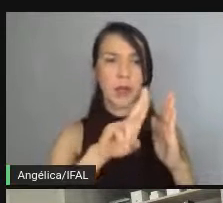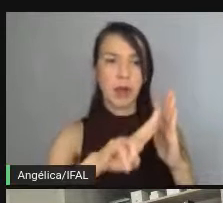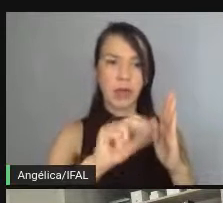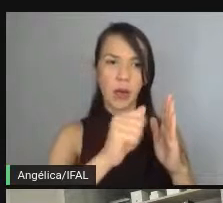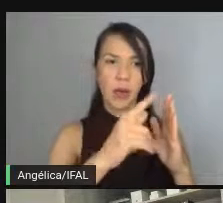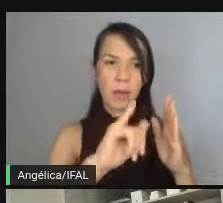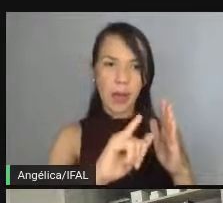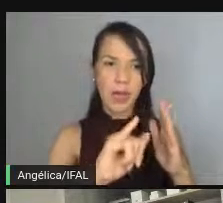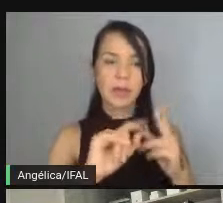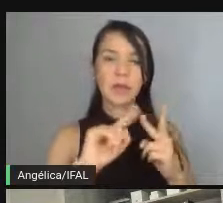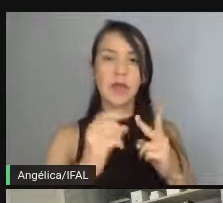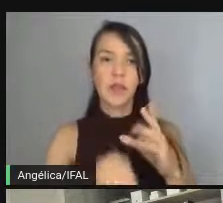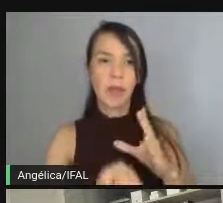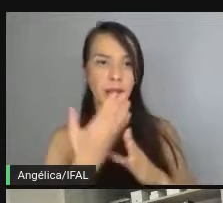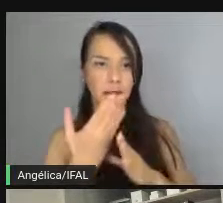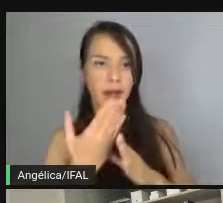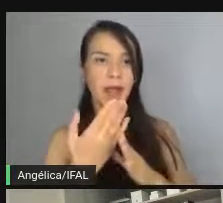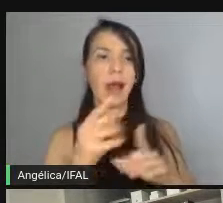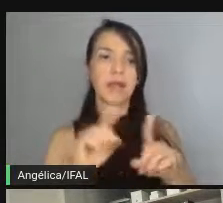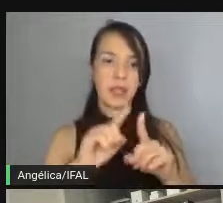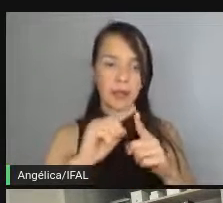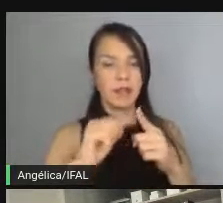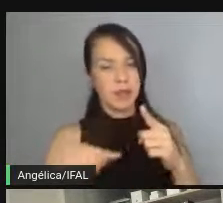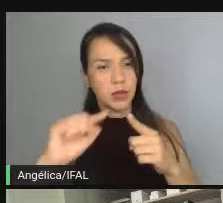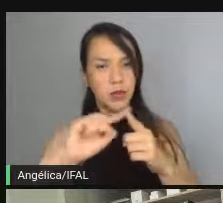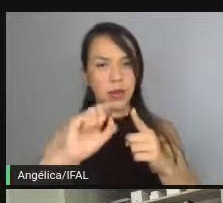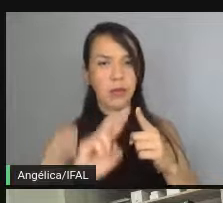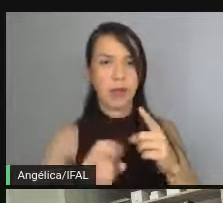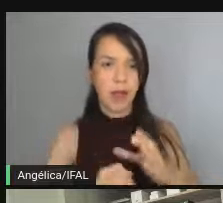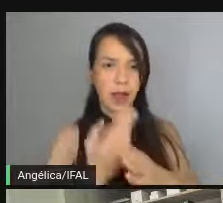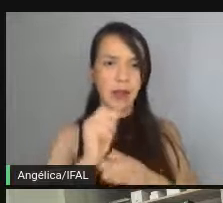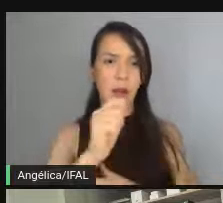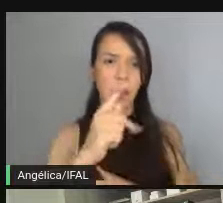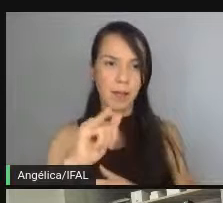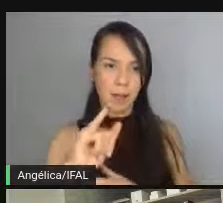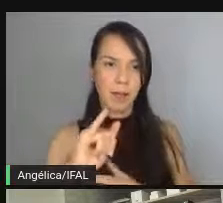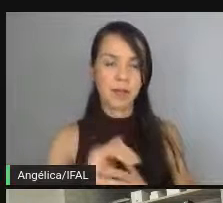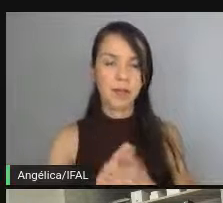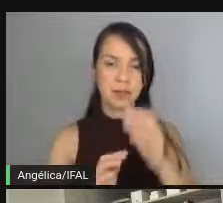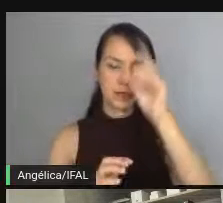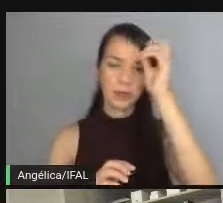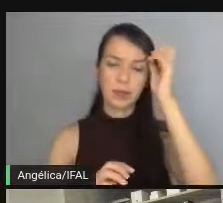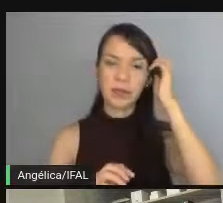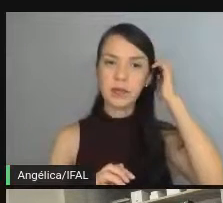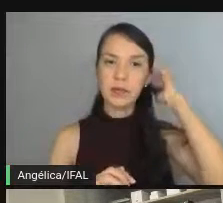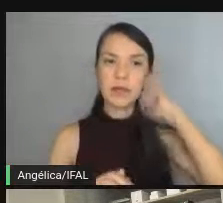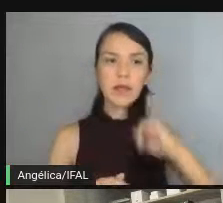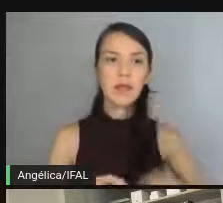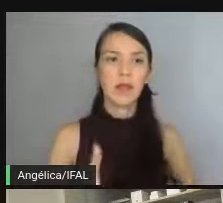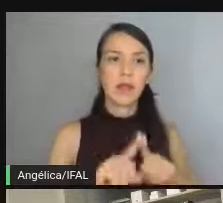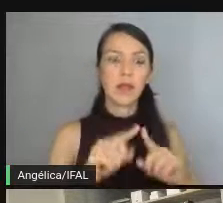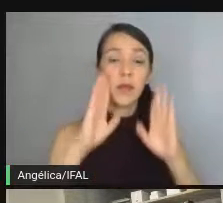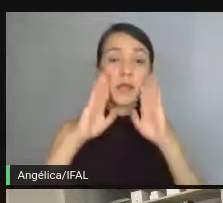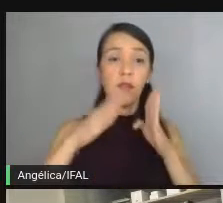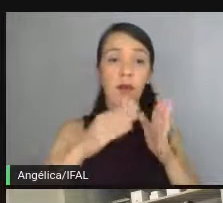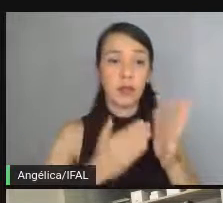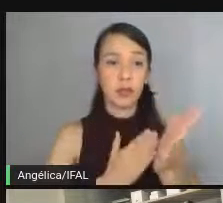API. Se for para criar uma API, faz esse ciclo para criar uma API. Foque no objetivo final.